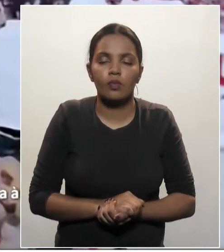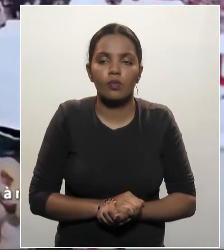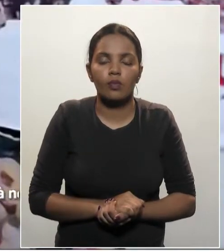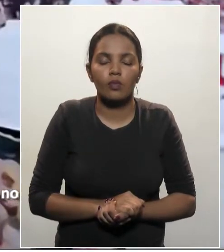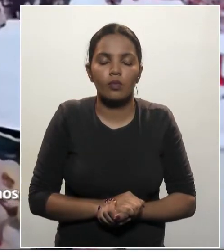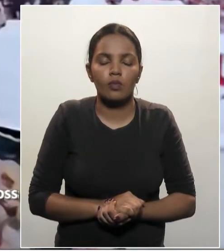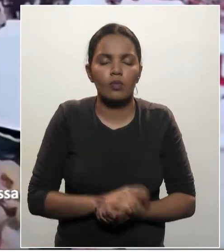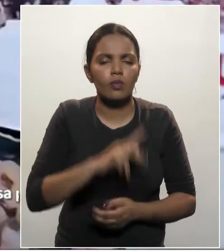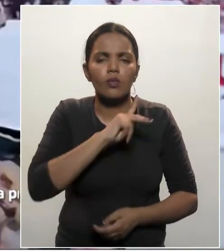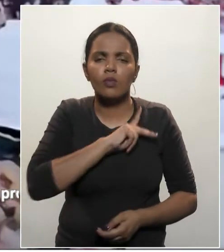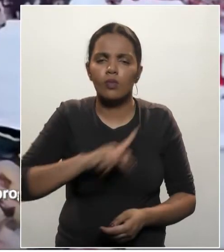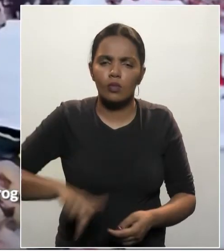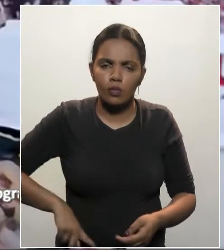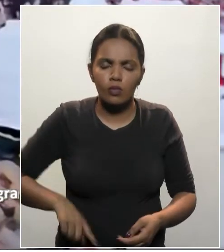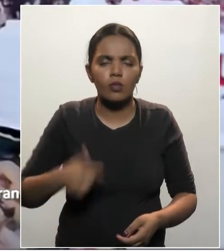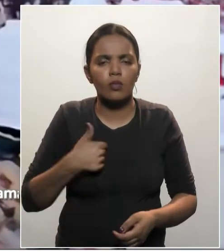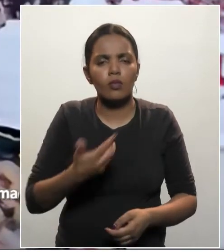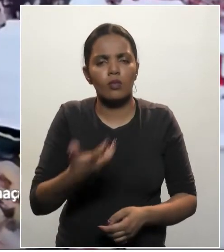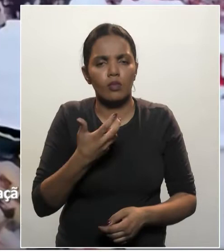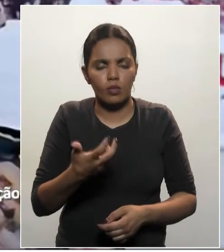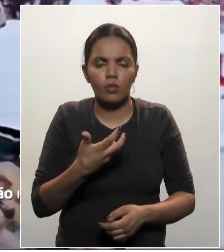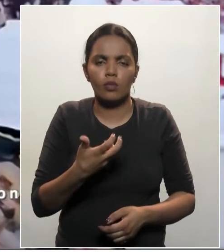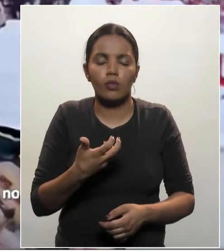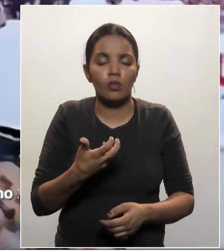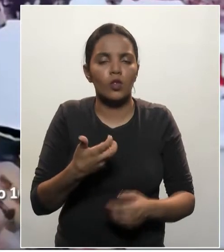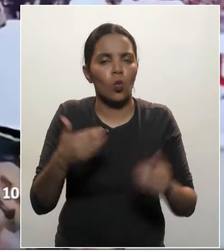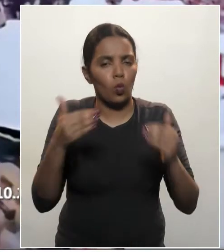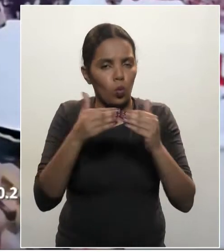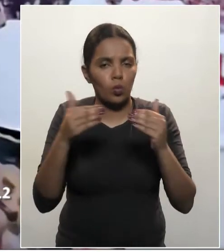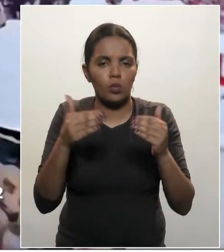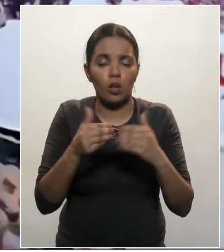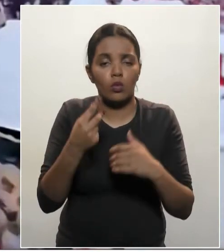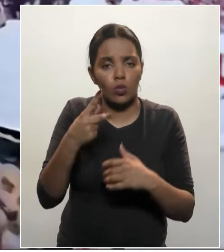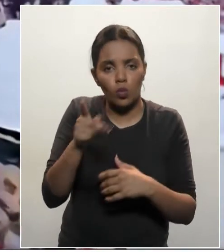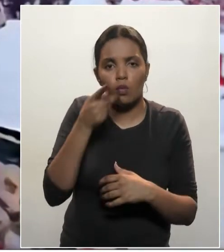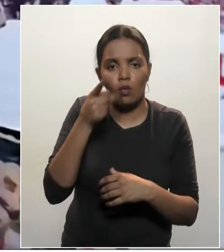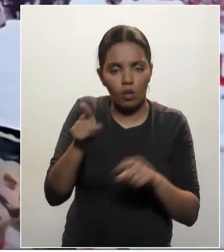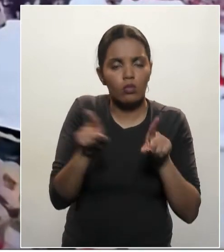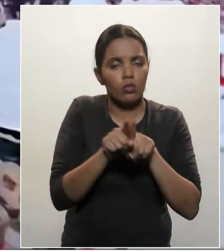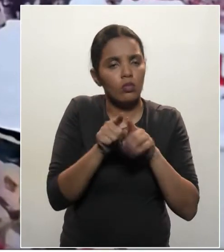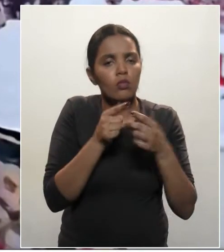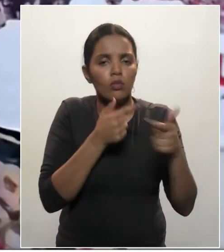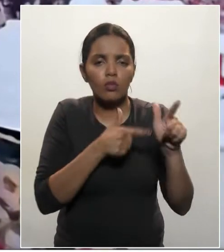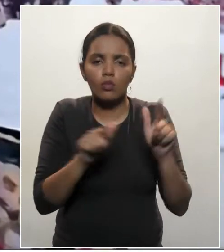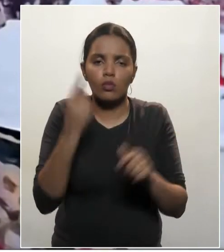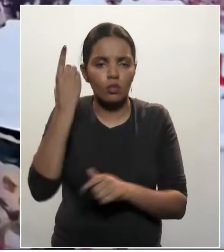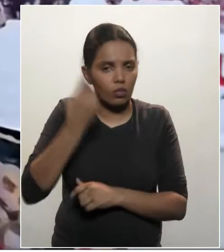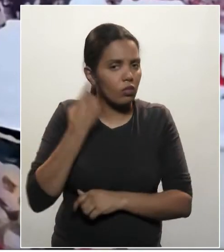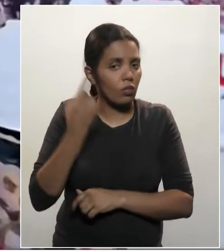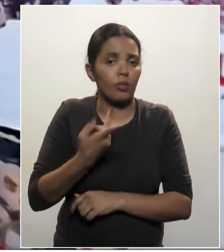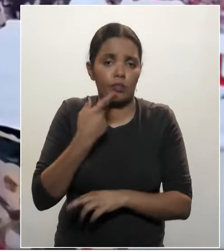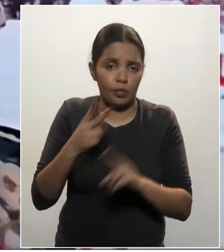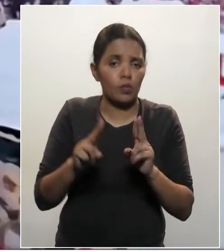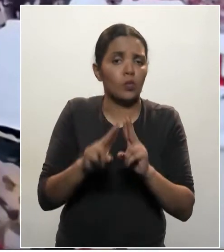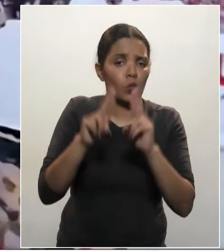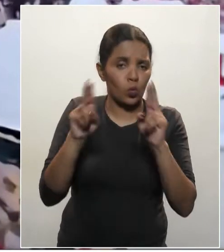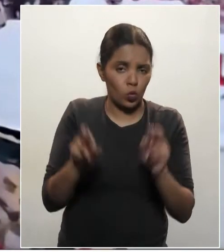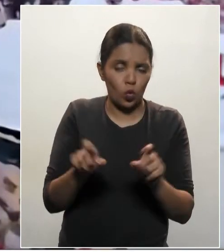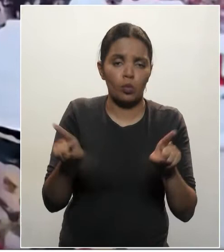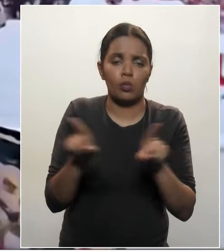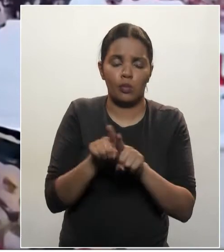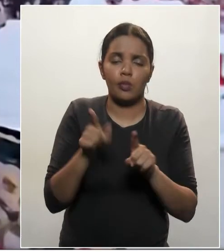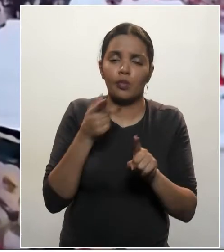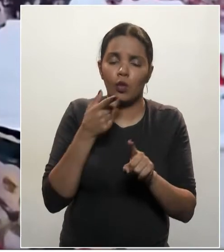Senhor Presidente, quero me somar ao seu pronunciamento dos demais deputados que já se manifestaram e também deixar